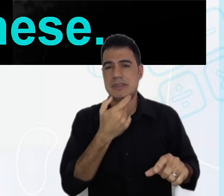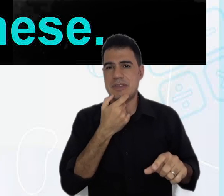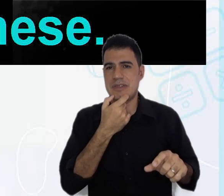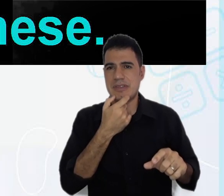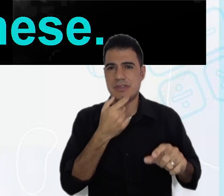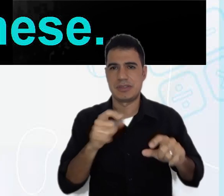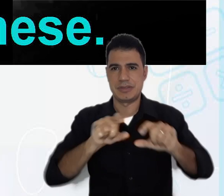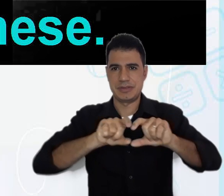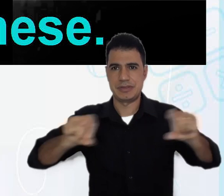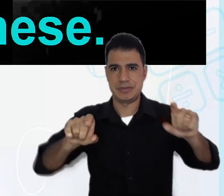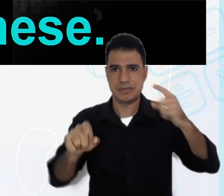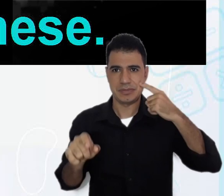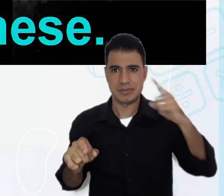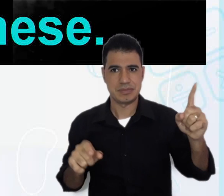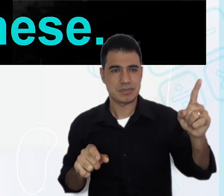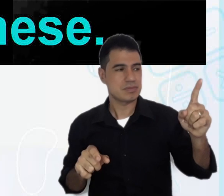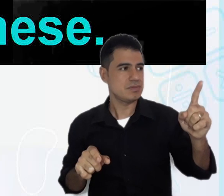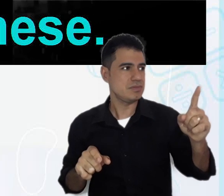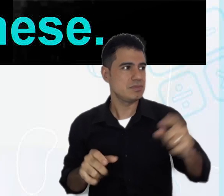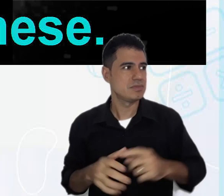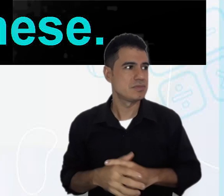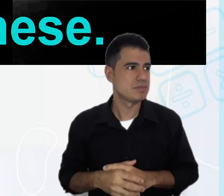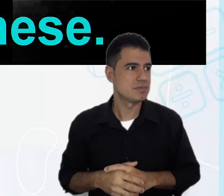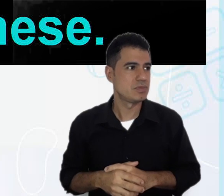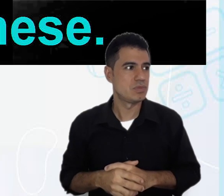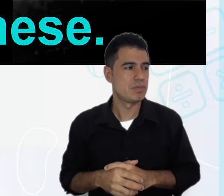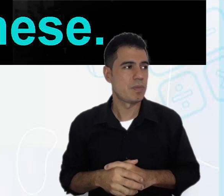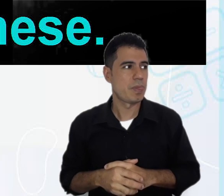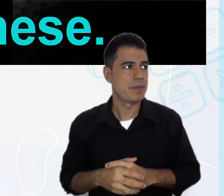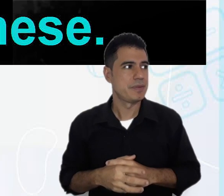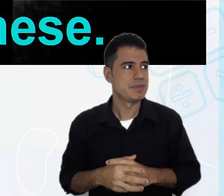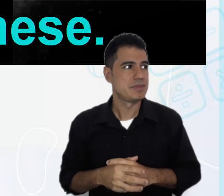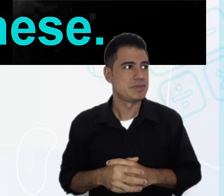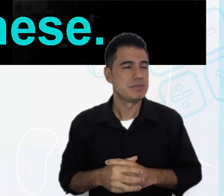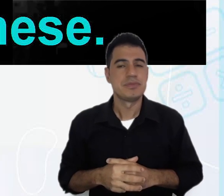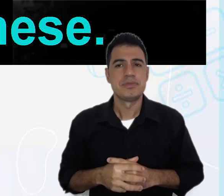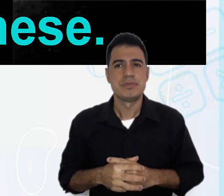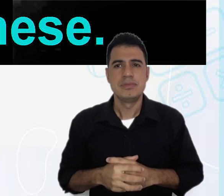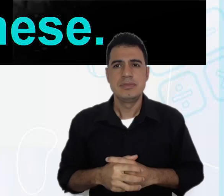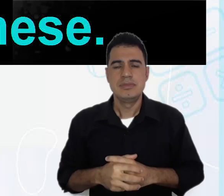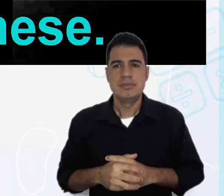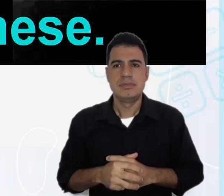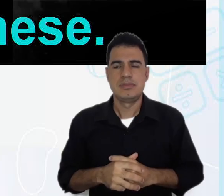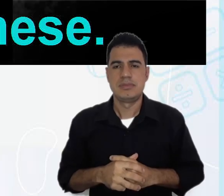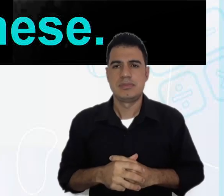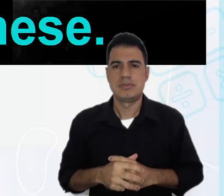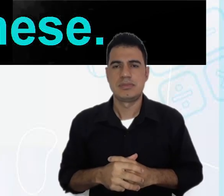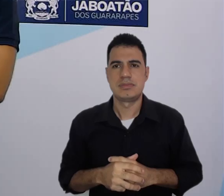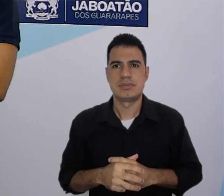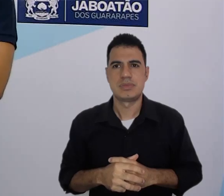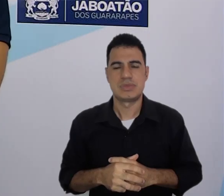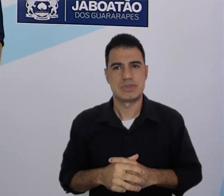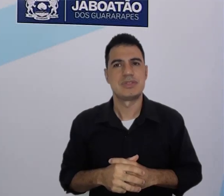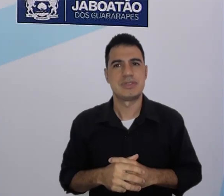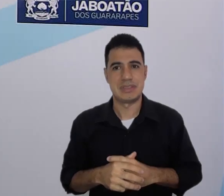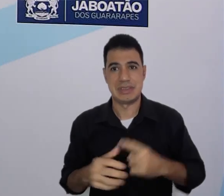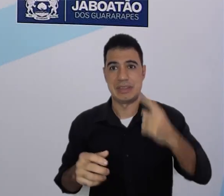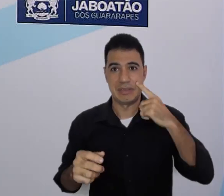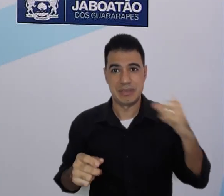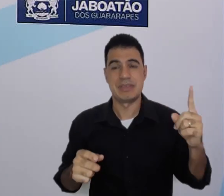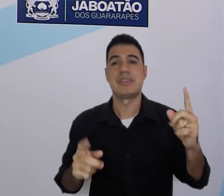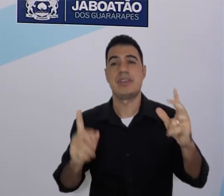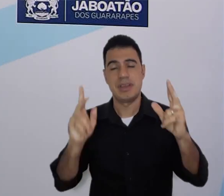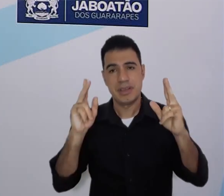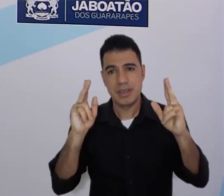Seia apresentou a Shun, she is Shun, she is 13 years old and she is Japanese. A mesma